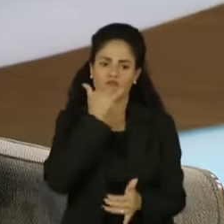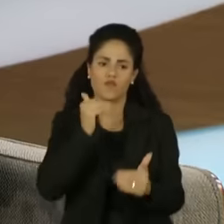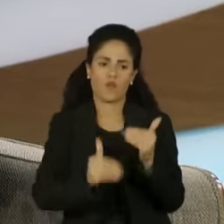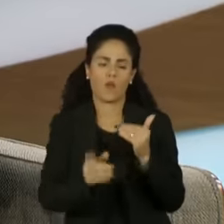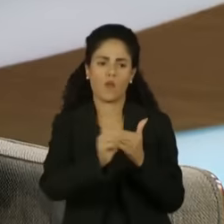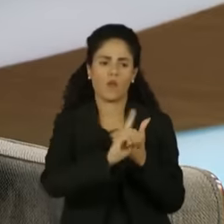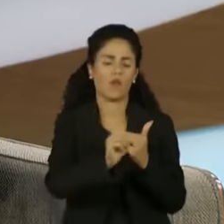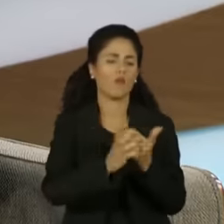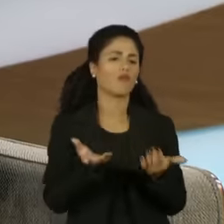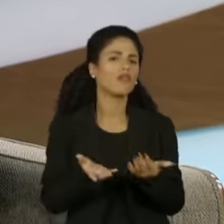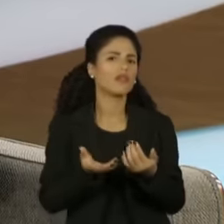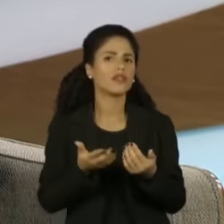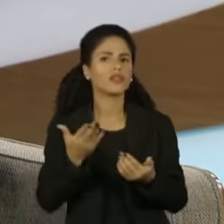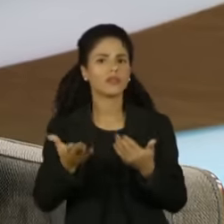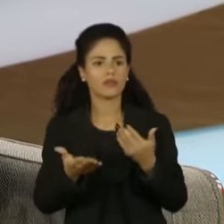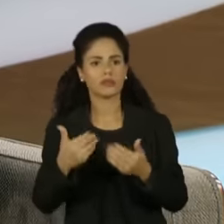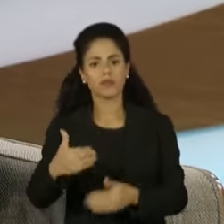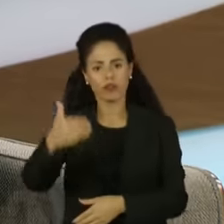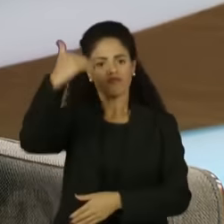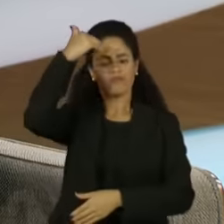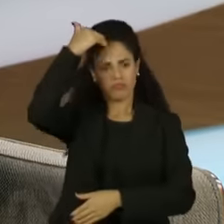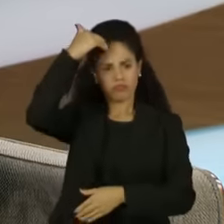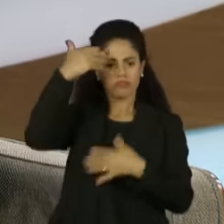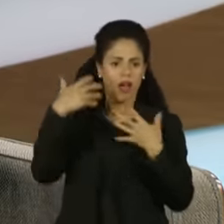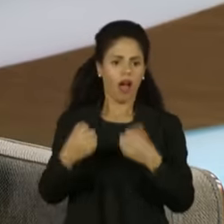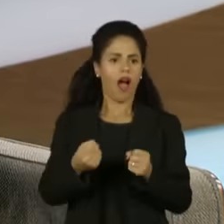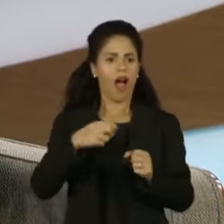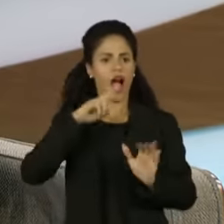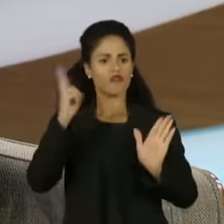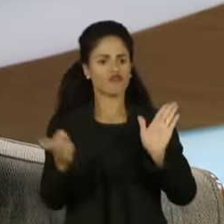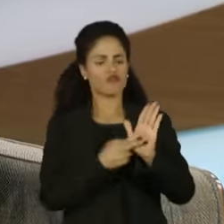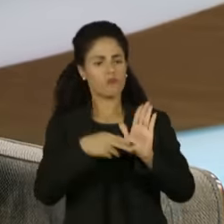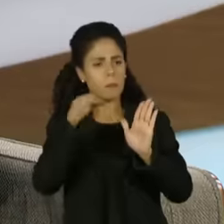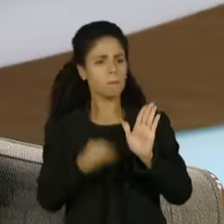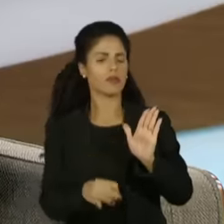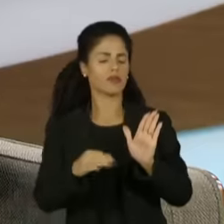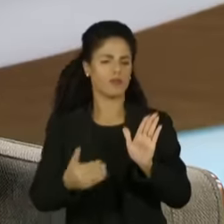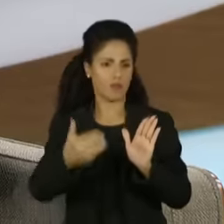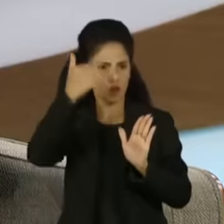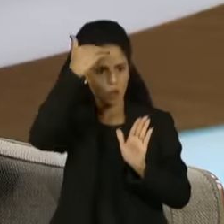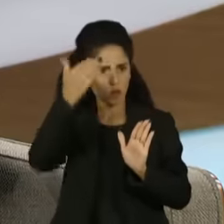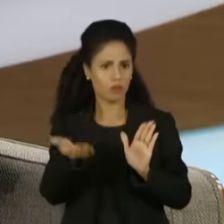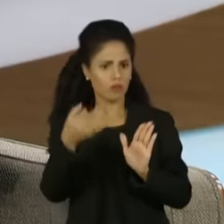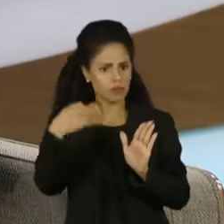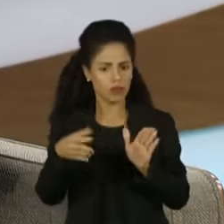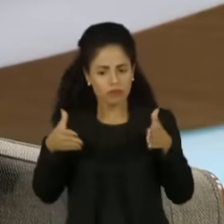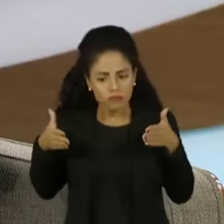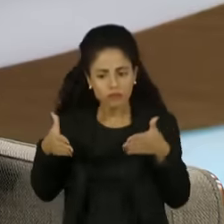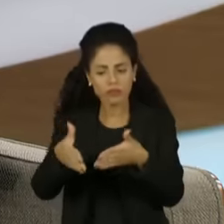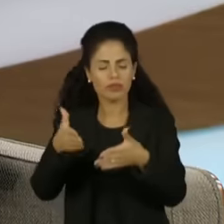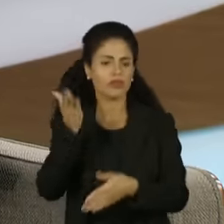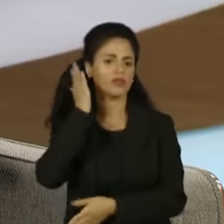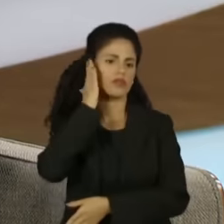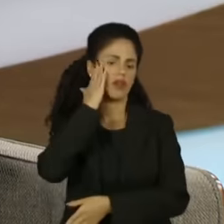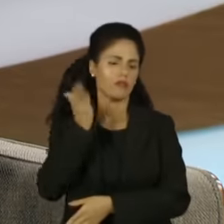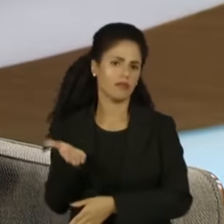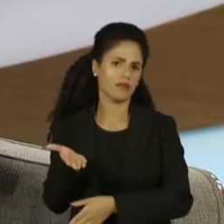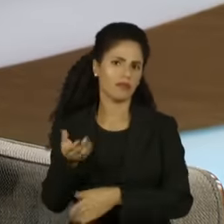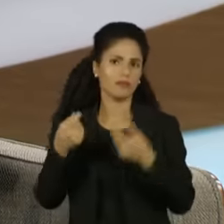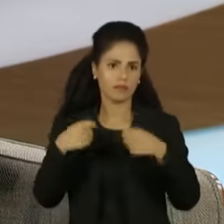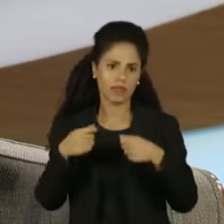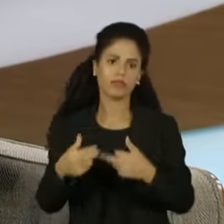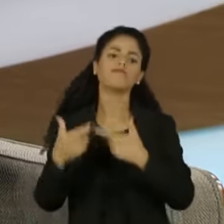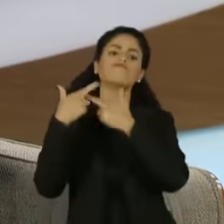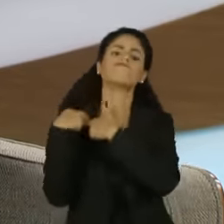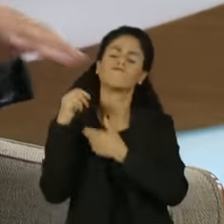identificadas com suas culpas individualizadas e com amplo direito de defesa e no fora adequado, devem